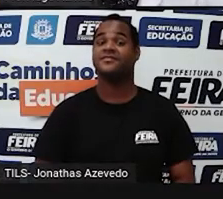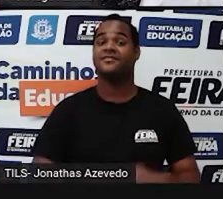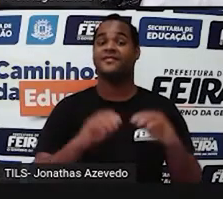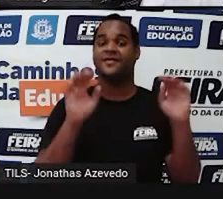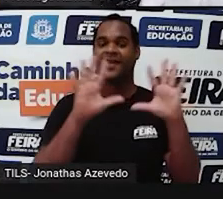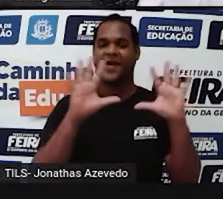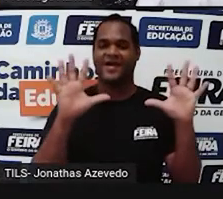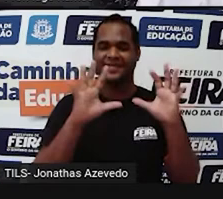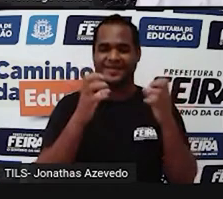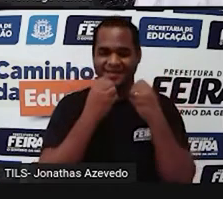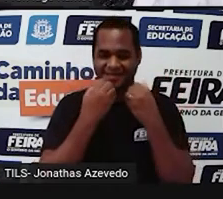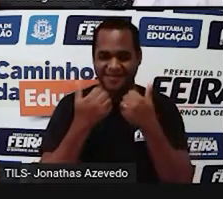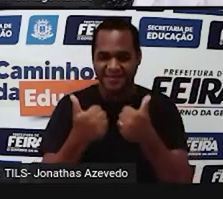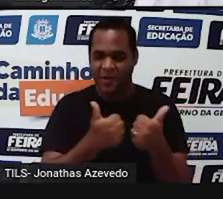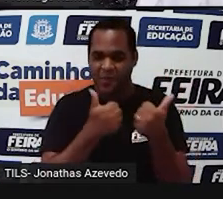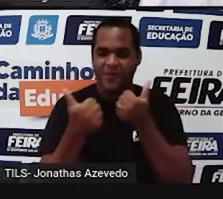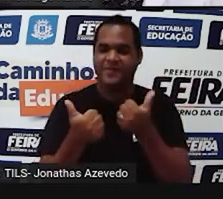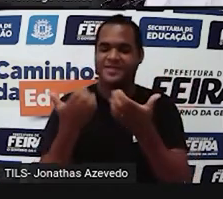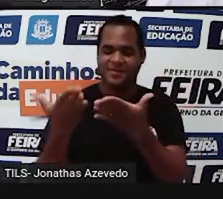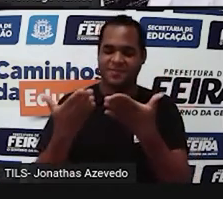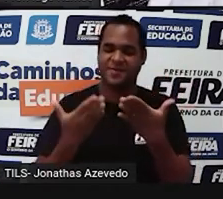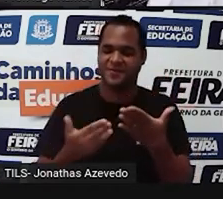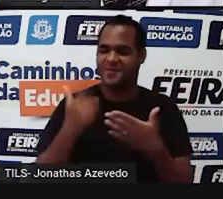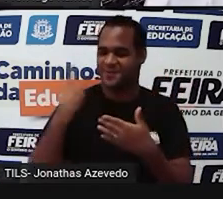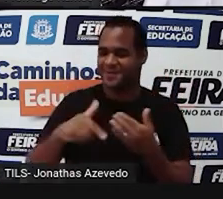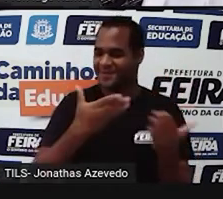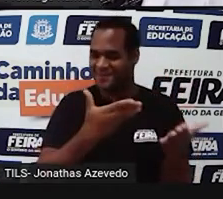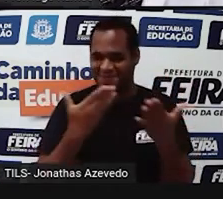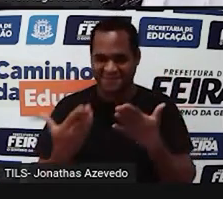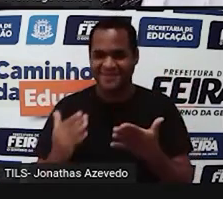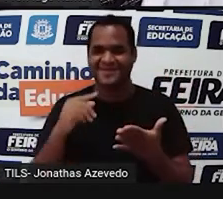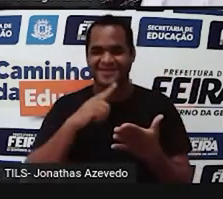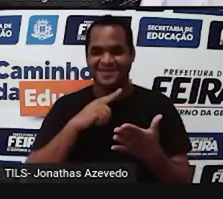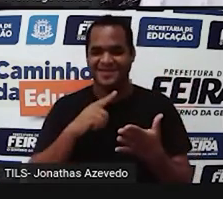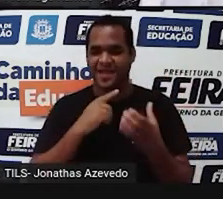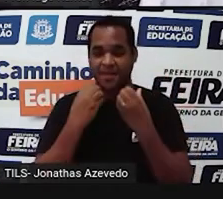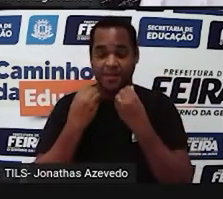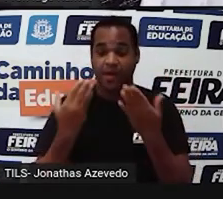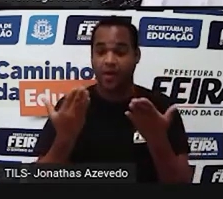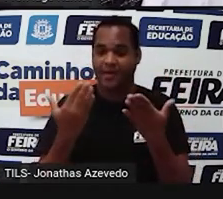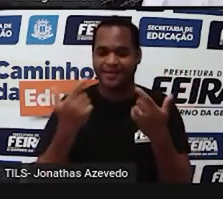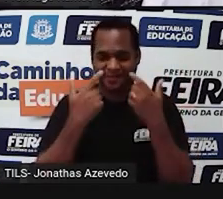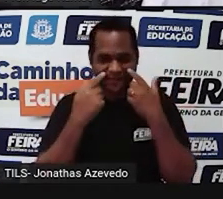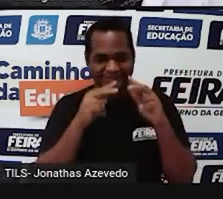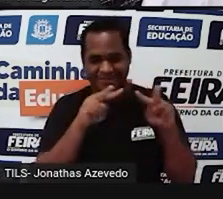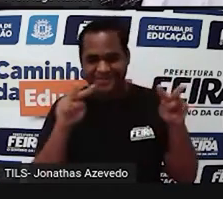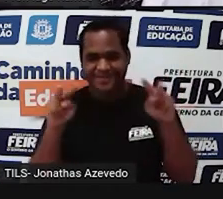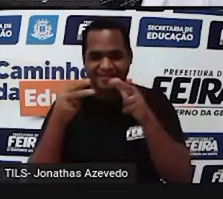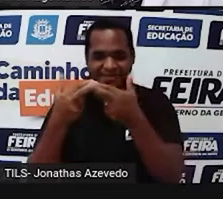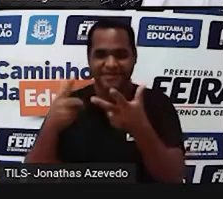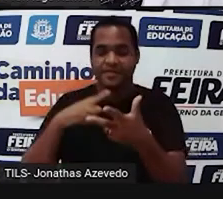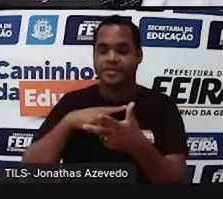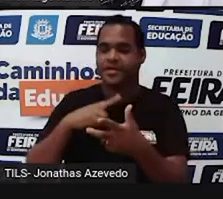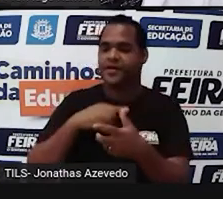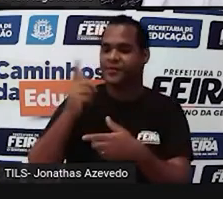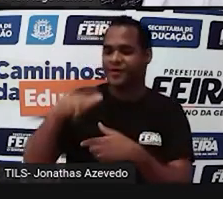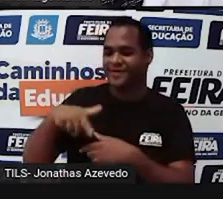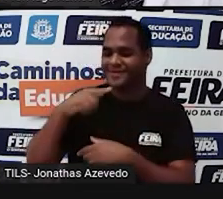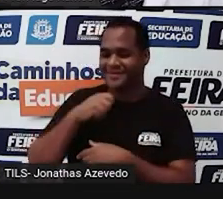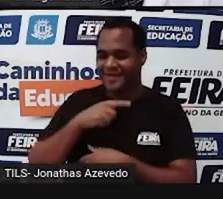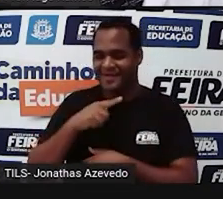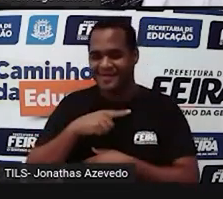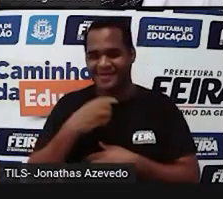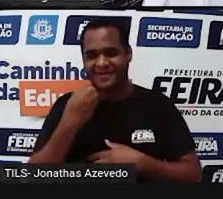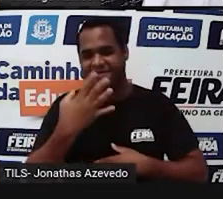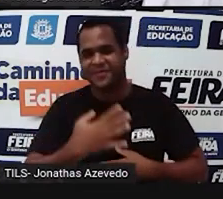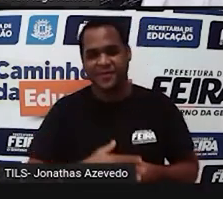Olá! Sejam bem-vindos, sejam bem-vindas. Olha só nós aqui mais uma vez.